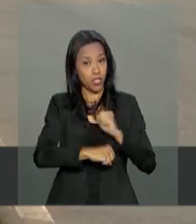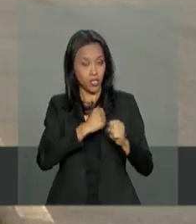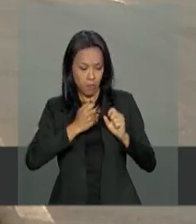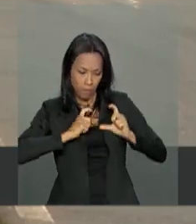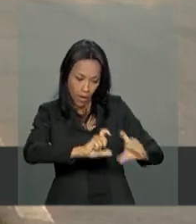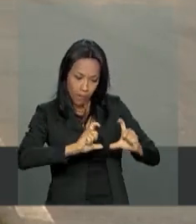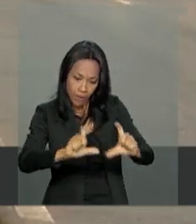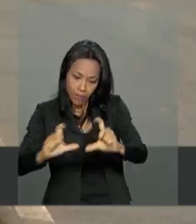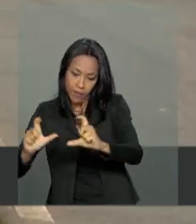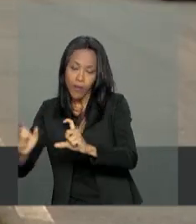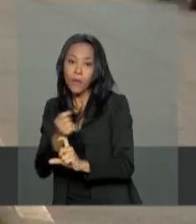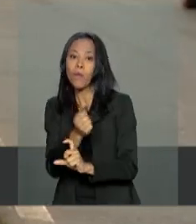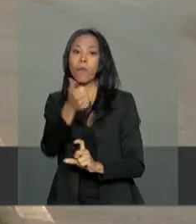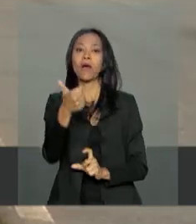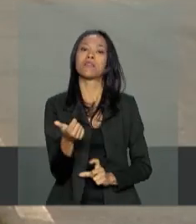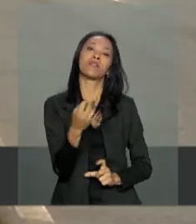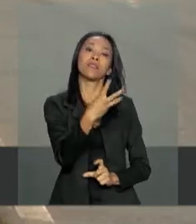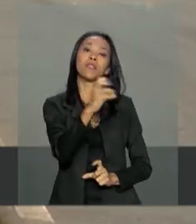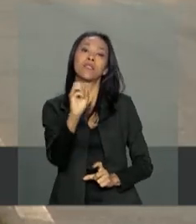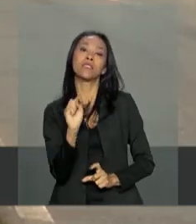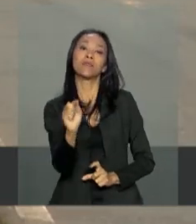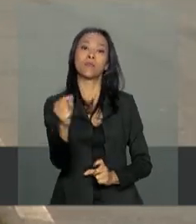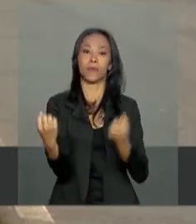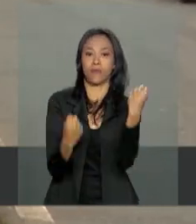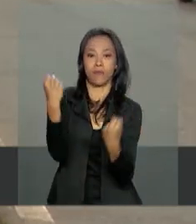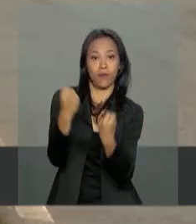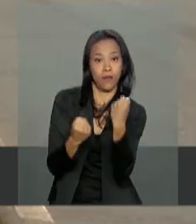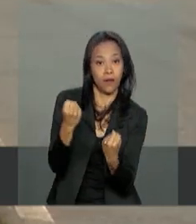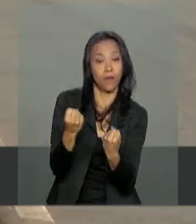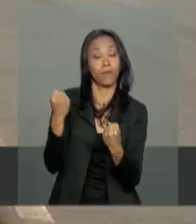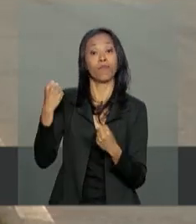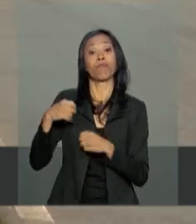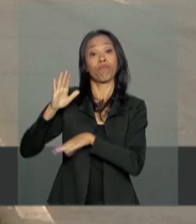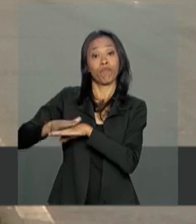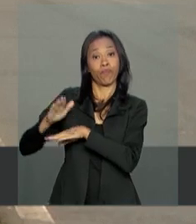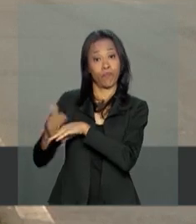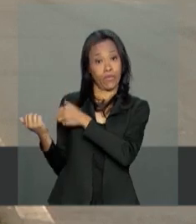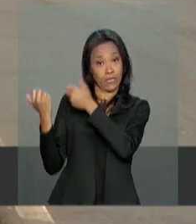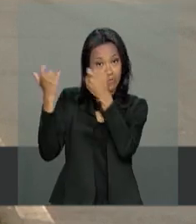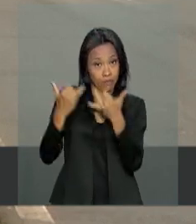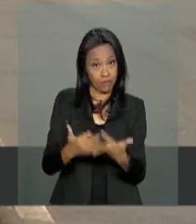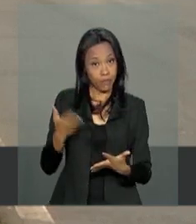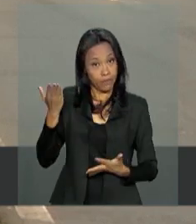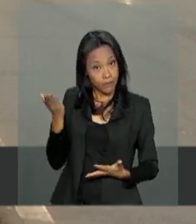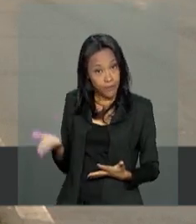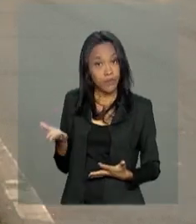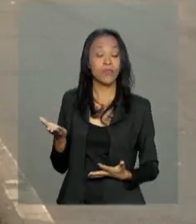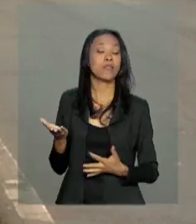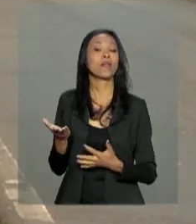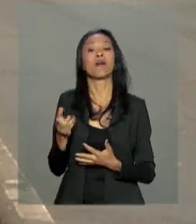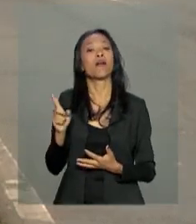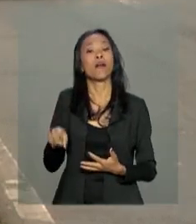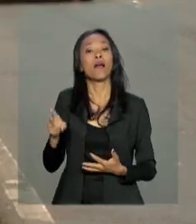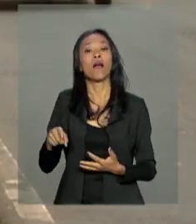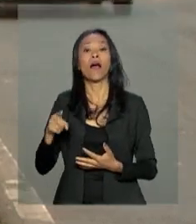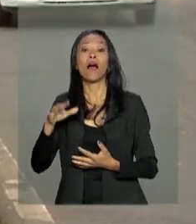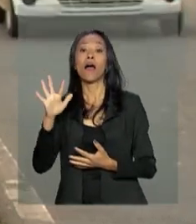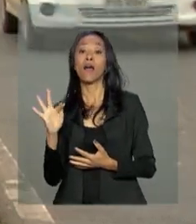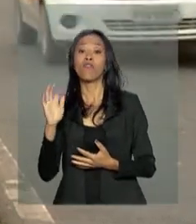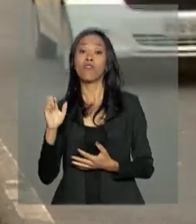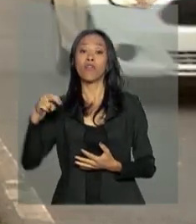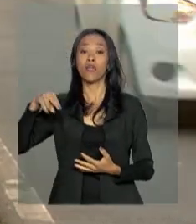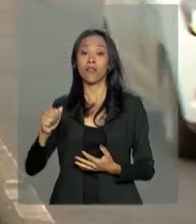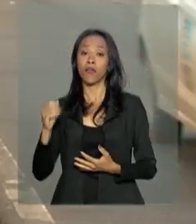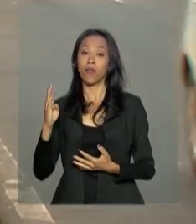país quase 300 mil veículos. De acordo com a Federação Nacional da Distribuição de Veículos Automotores, a FENABRAVE,